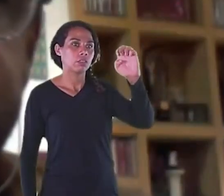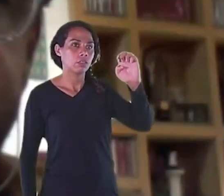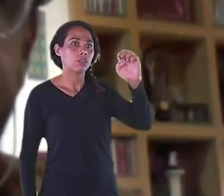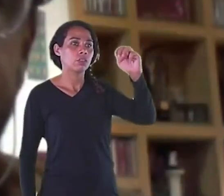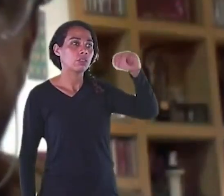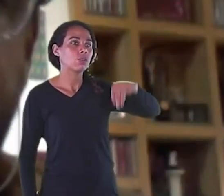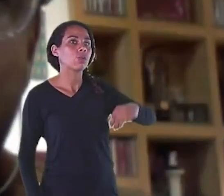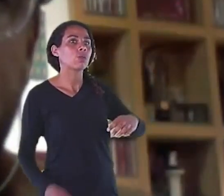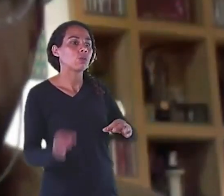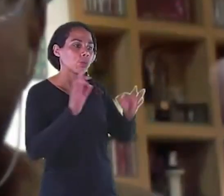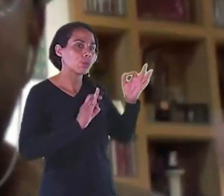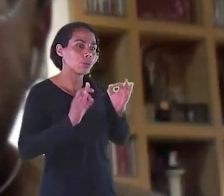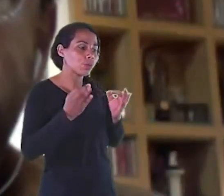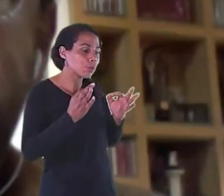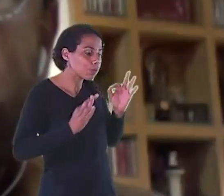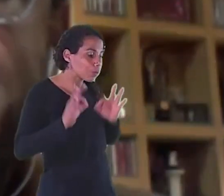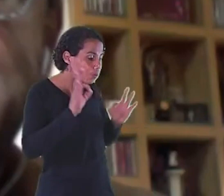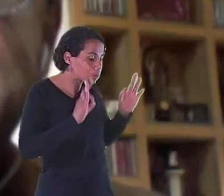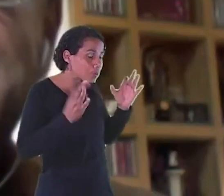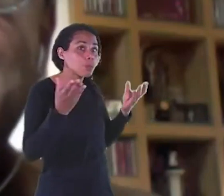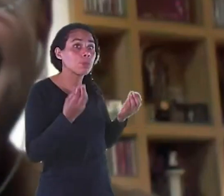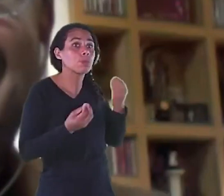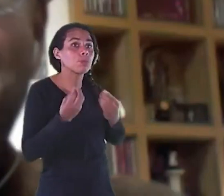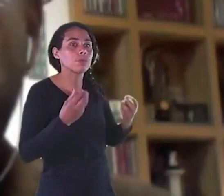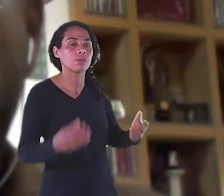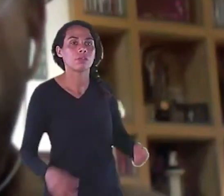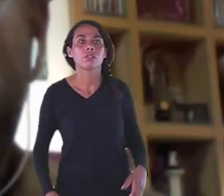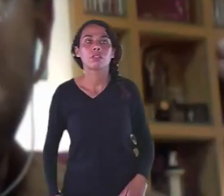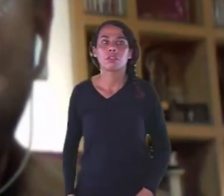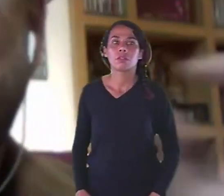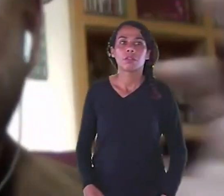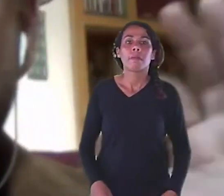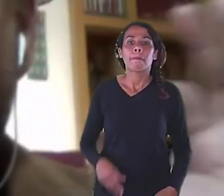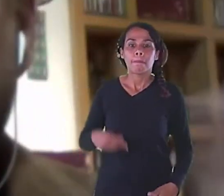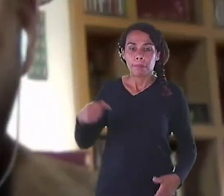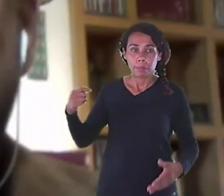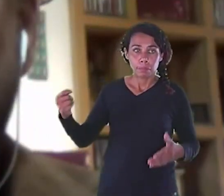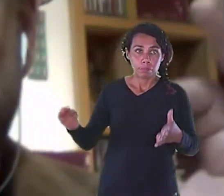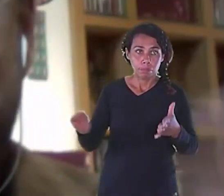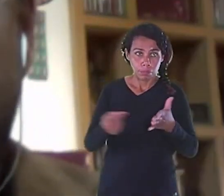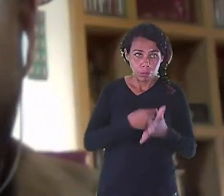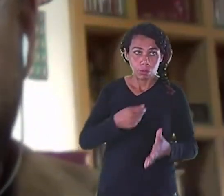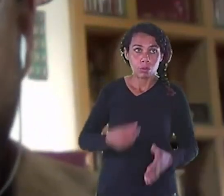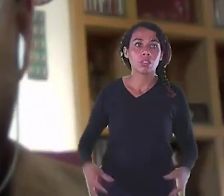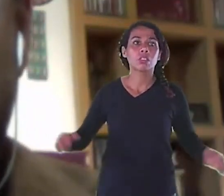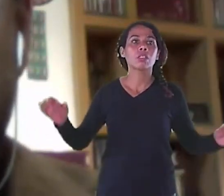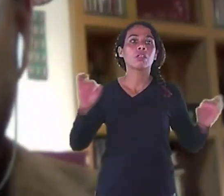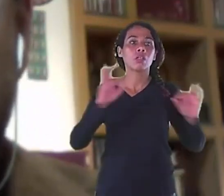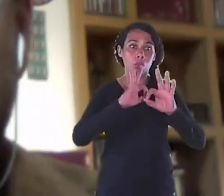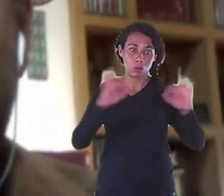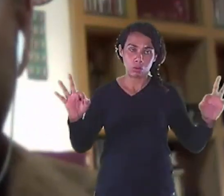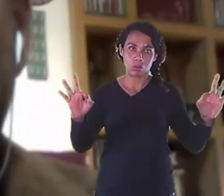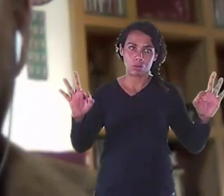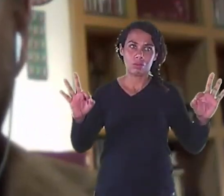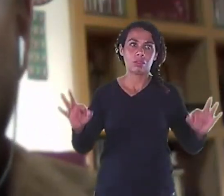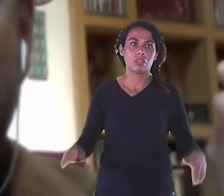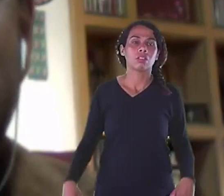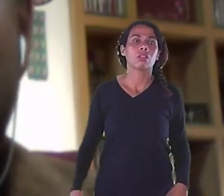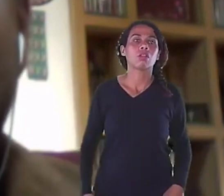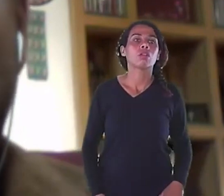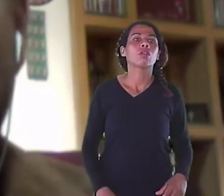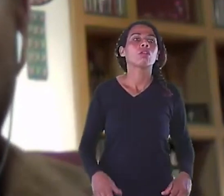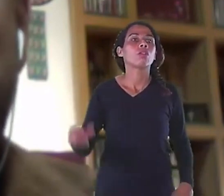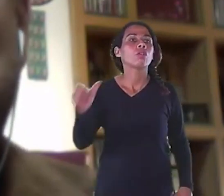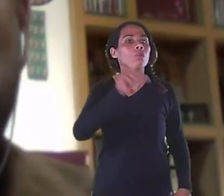Para você ter ideia Da pergunta Bem colocada Que ele fez Afonso 57% Do lixo